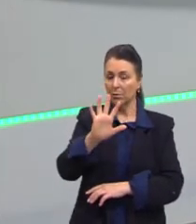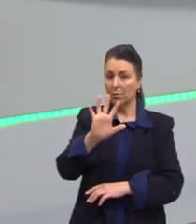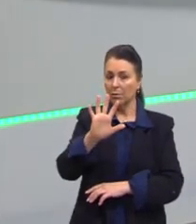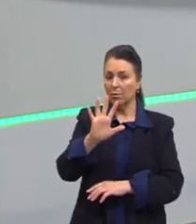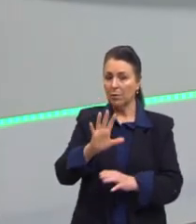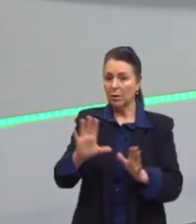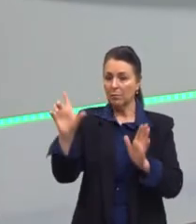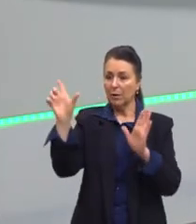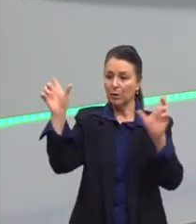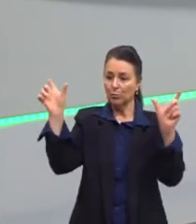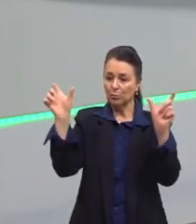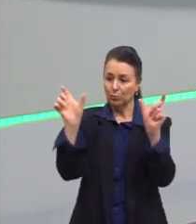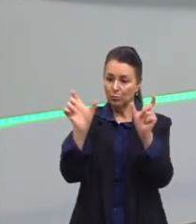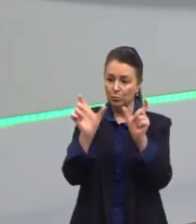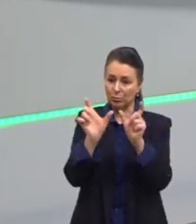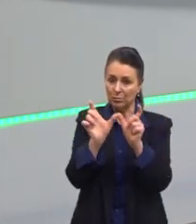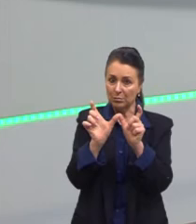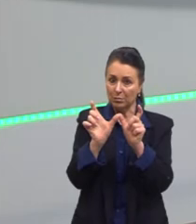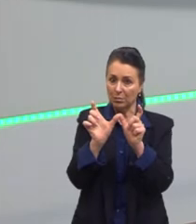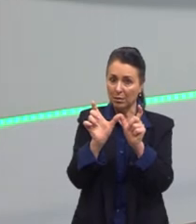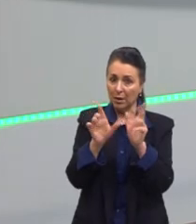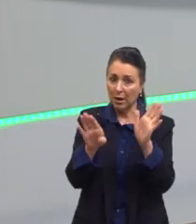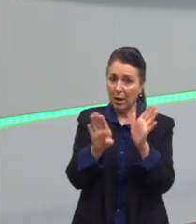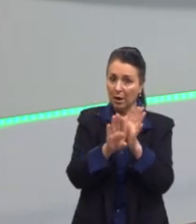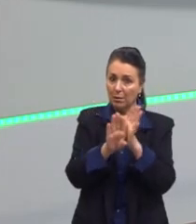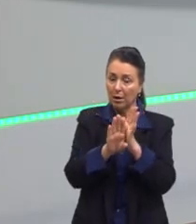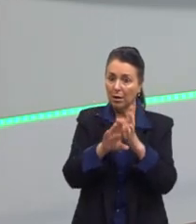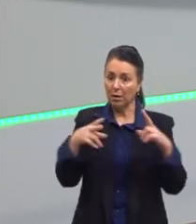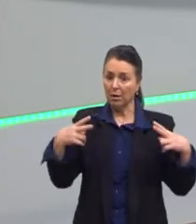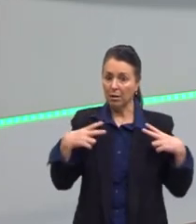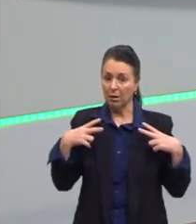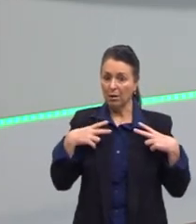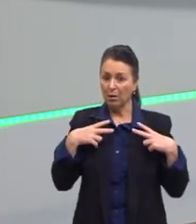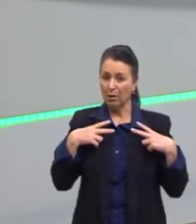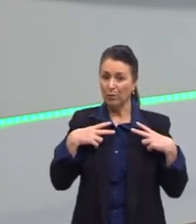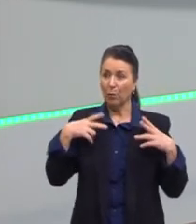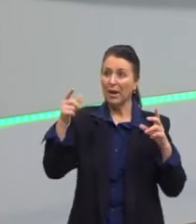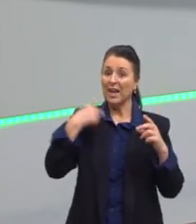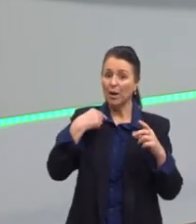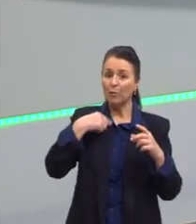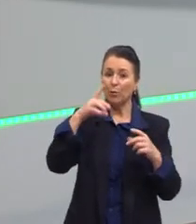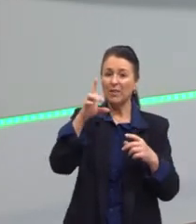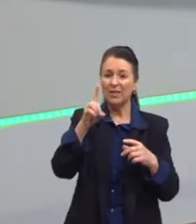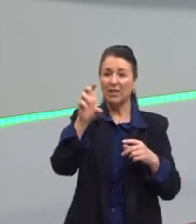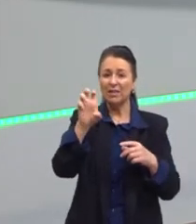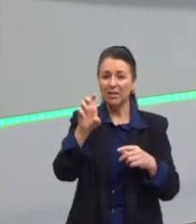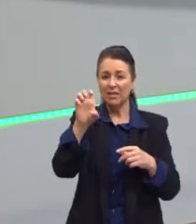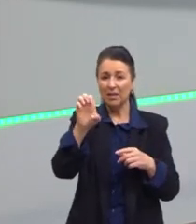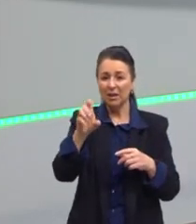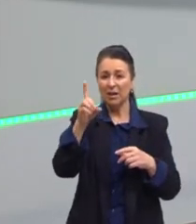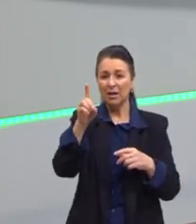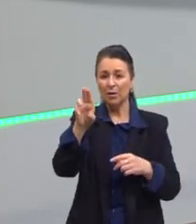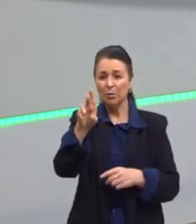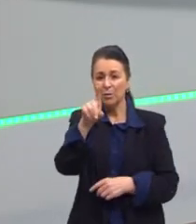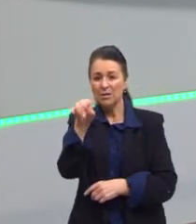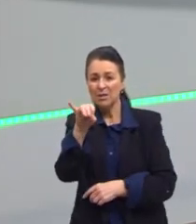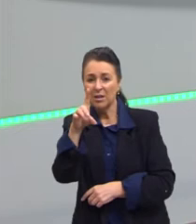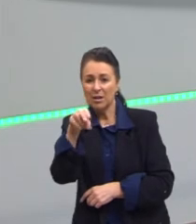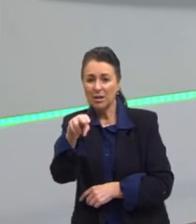Isso é uma dedução. Eu vou deduzindo. Eu deduzo. Essa é uma forma de pensamento. Já é uma das formas da lógica.